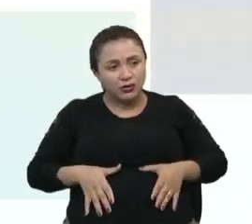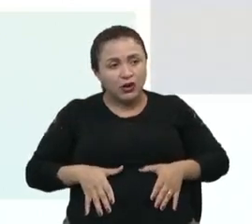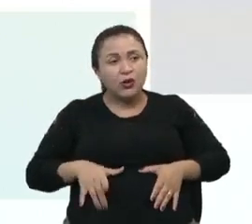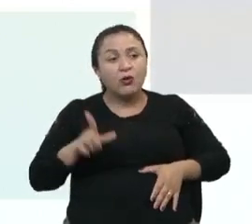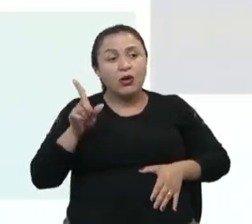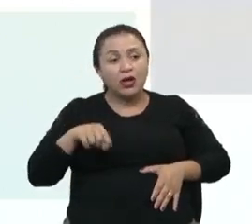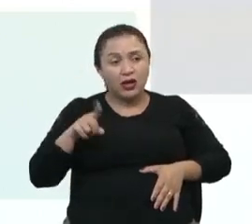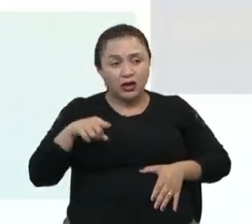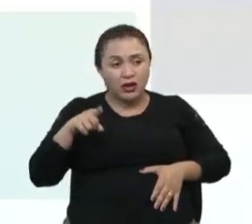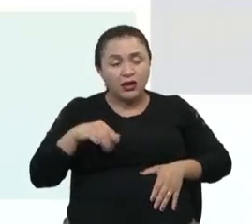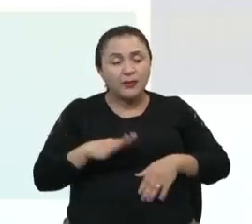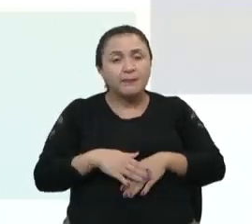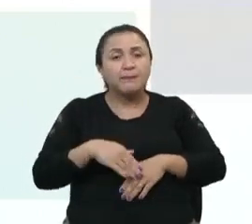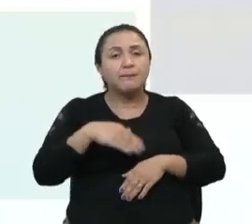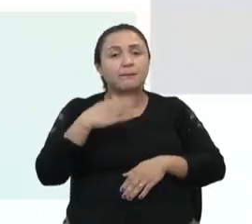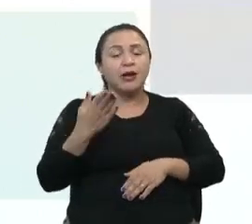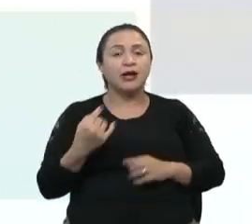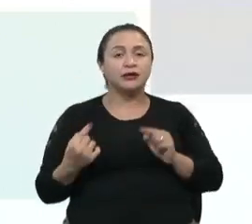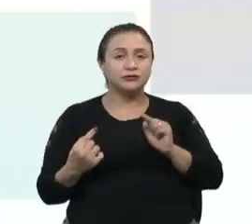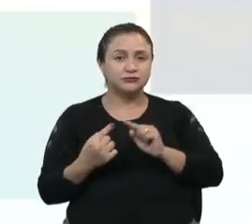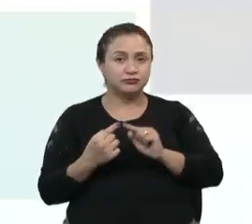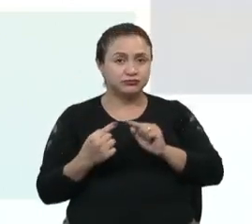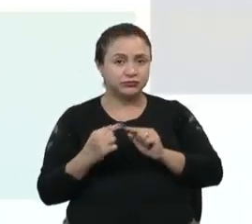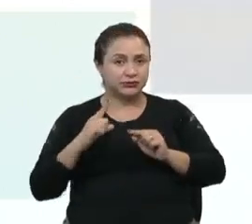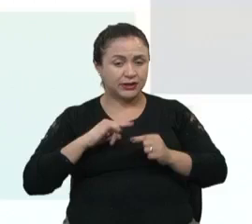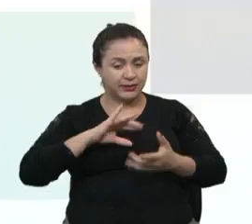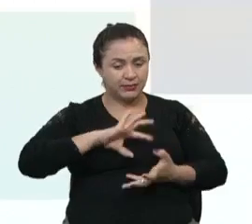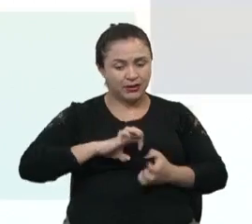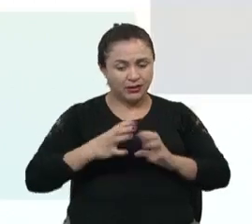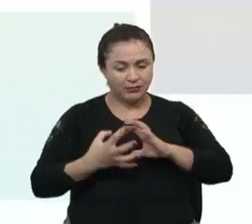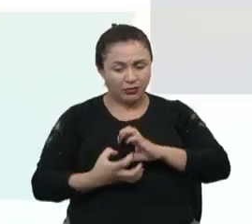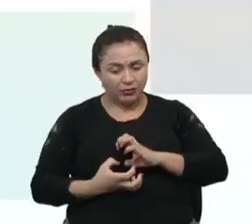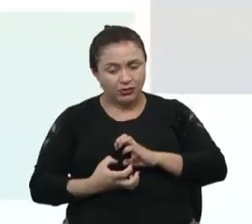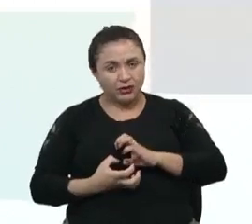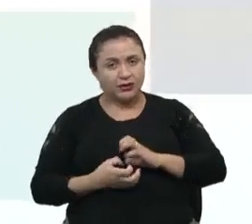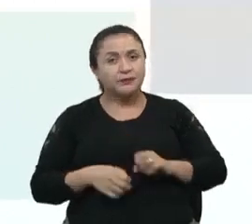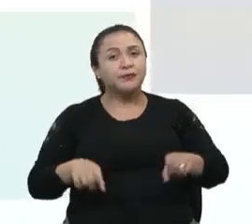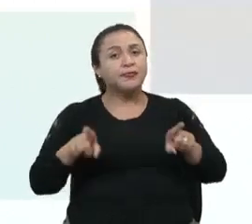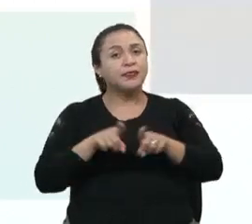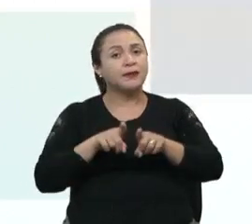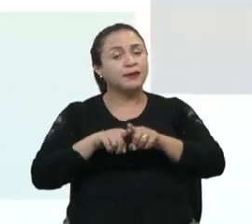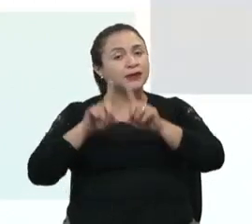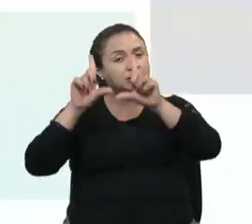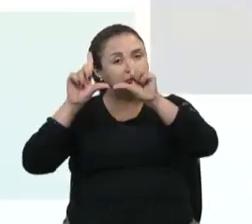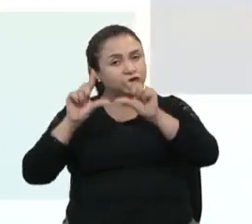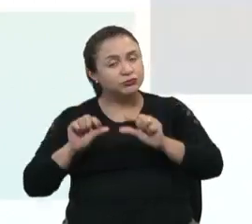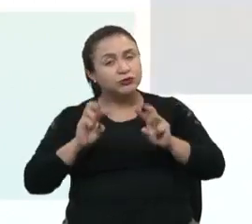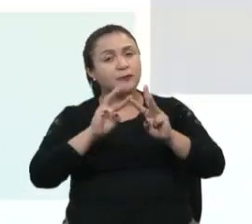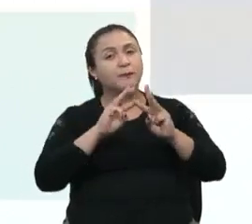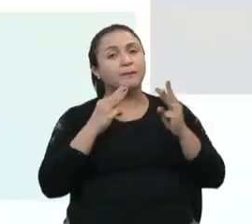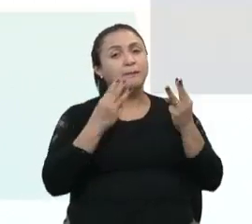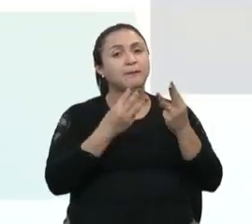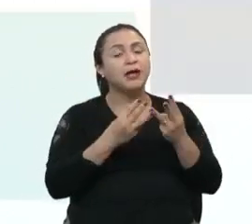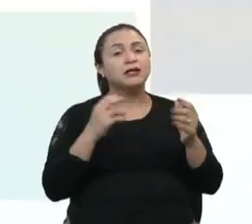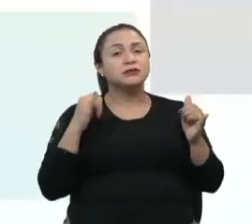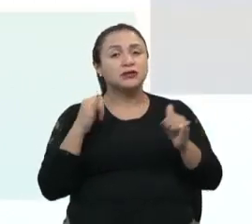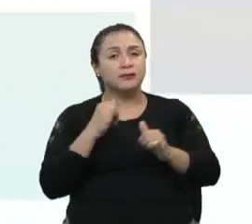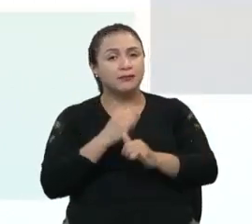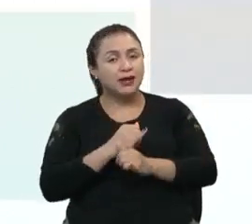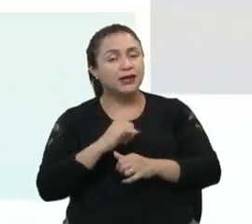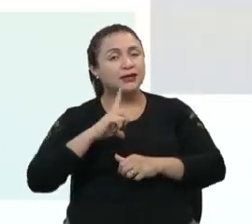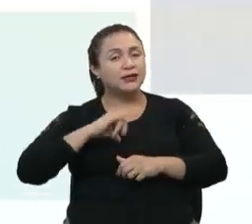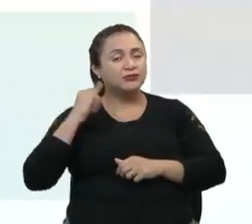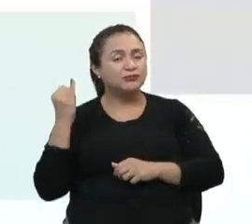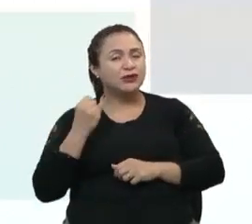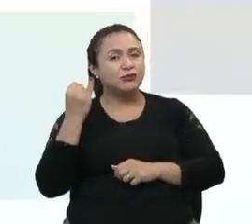está associada mais às alterações metabólicas, e diminuição da massa magra, com importante